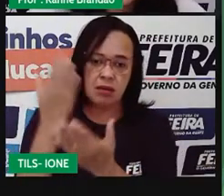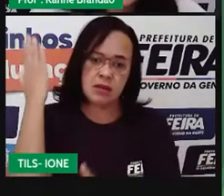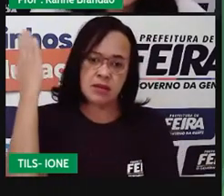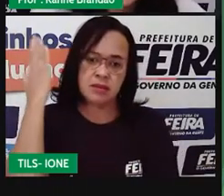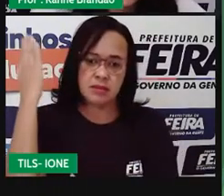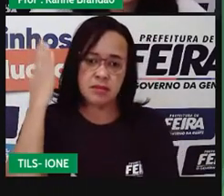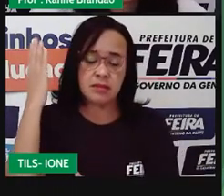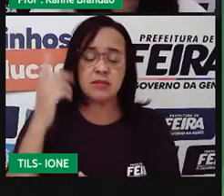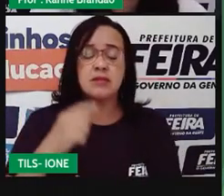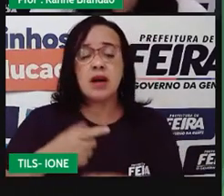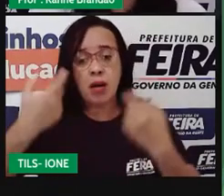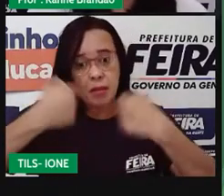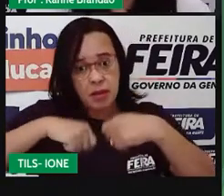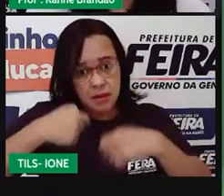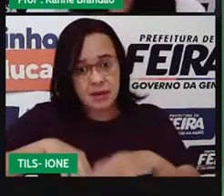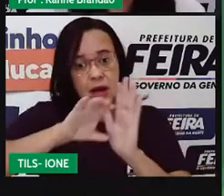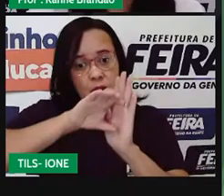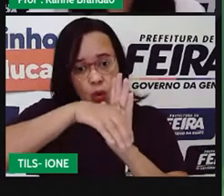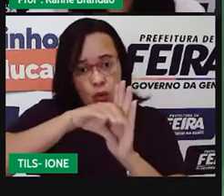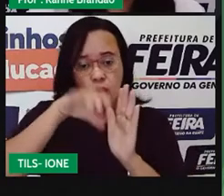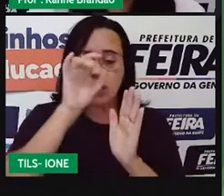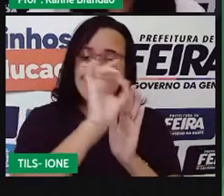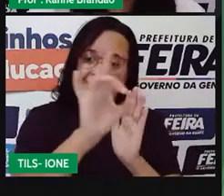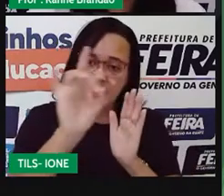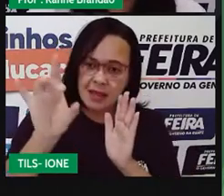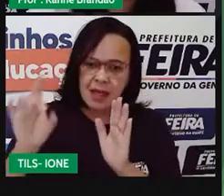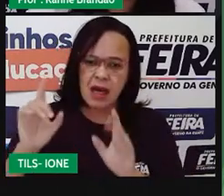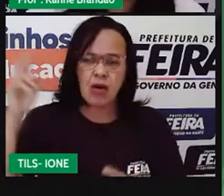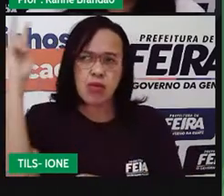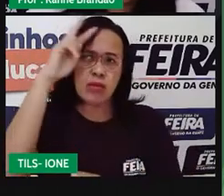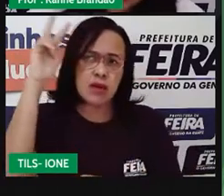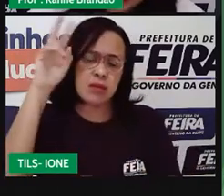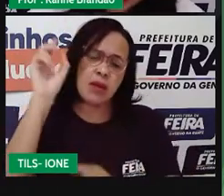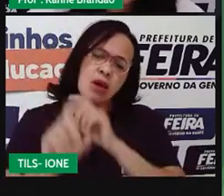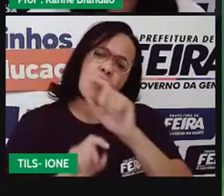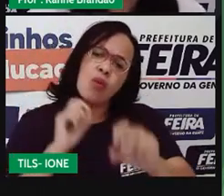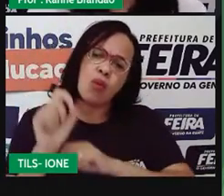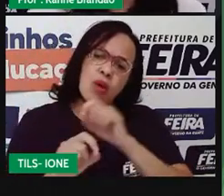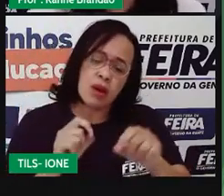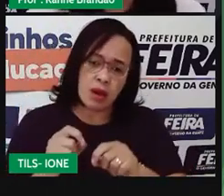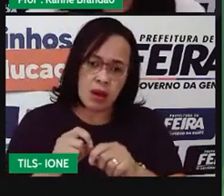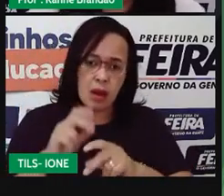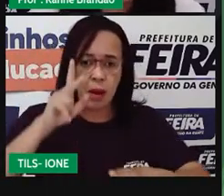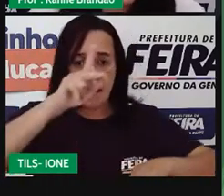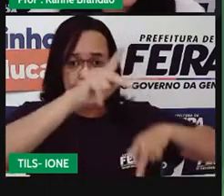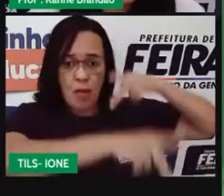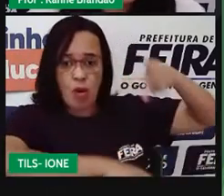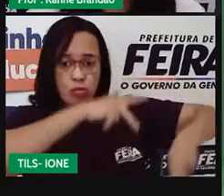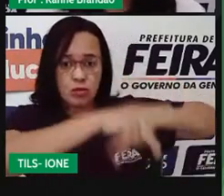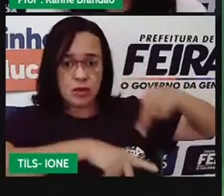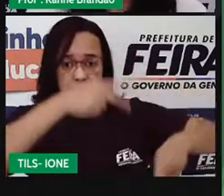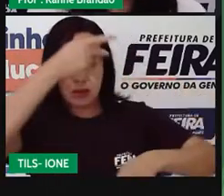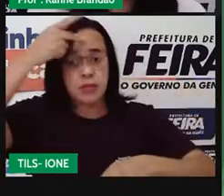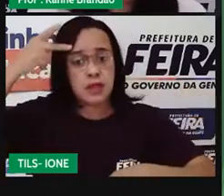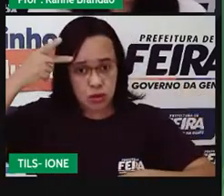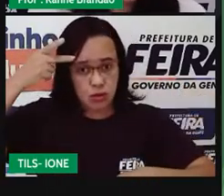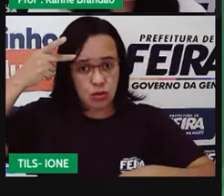precisar desses conceitos hoje, a gente precisa relembrar o que é população e o que é comunidade.